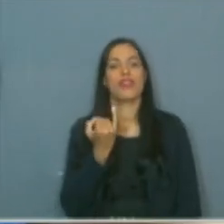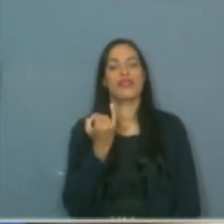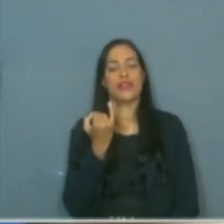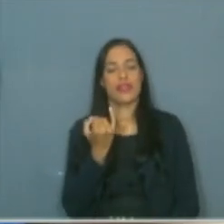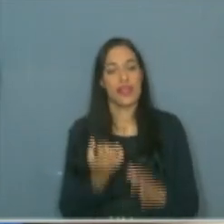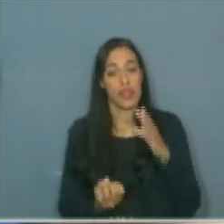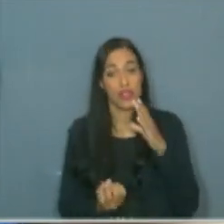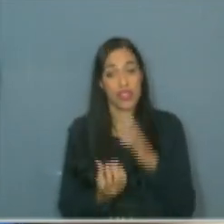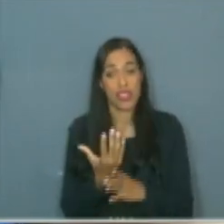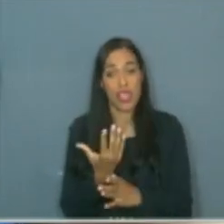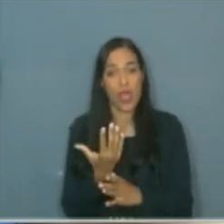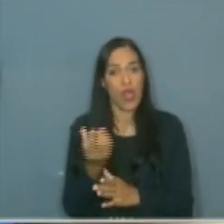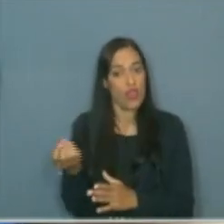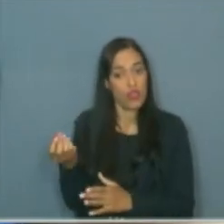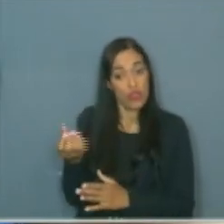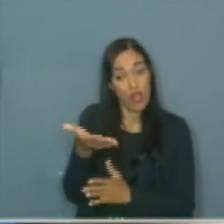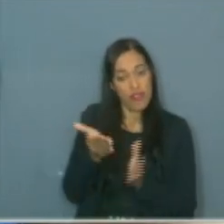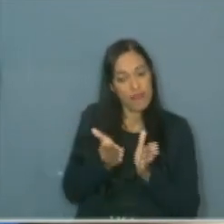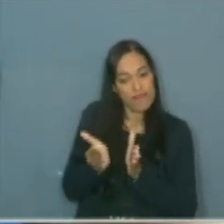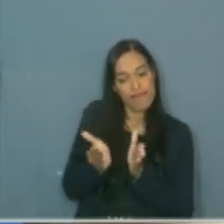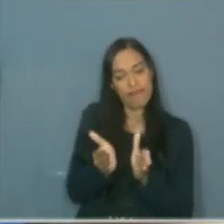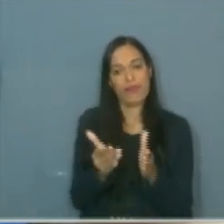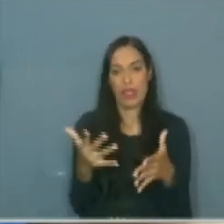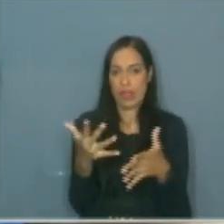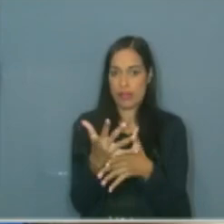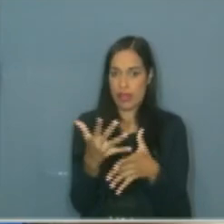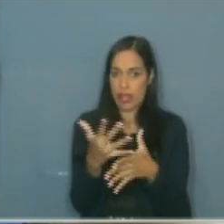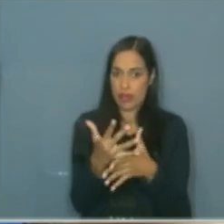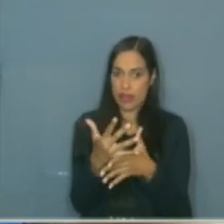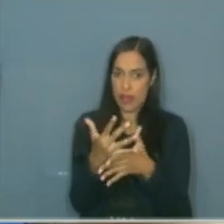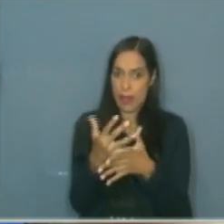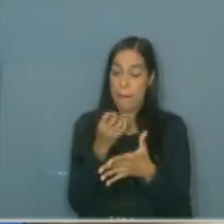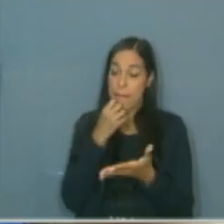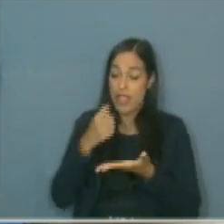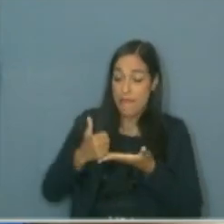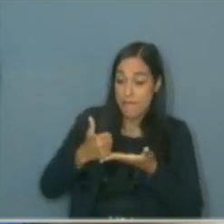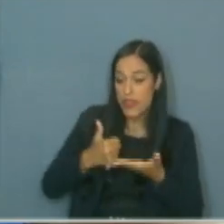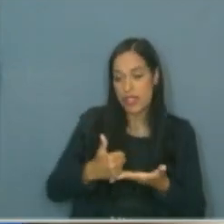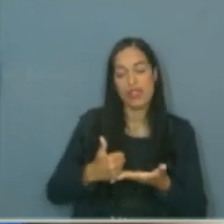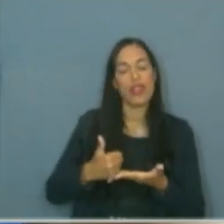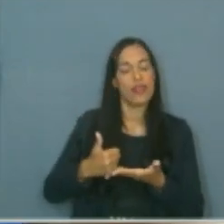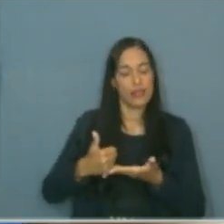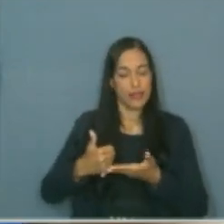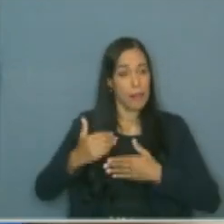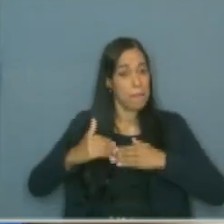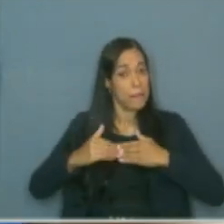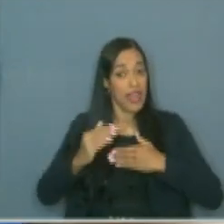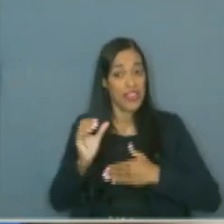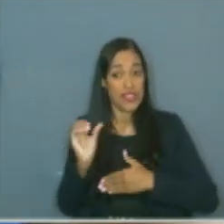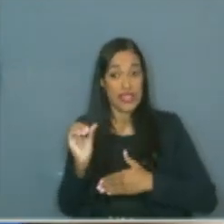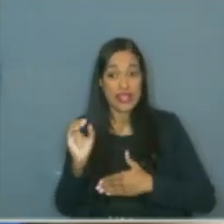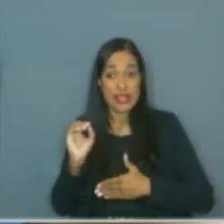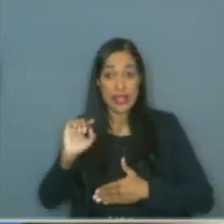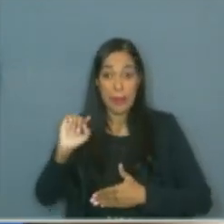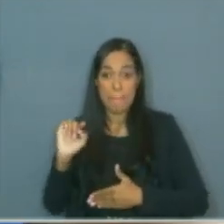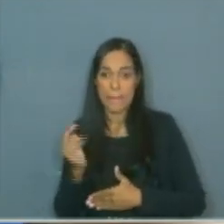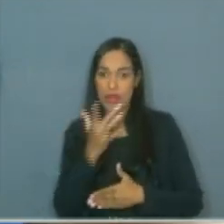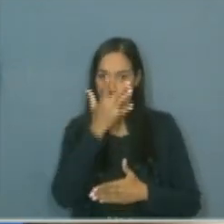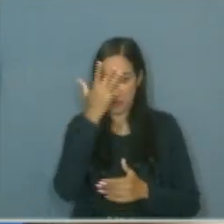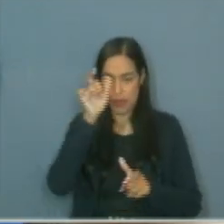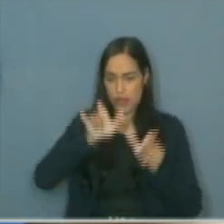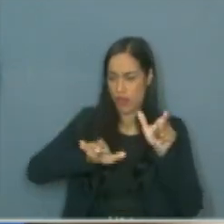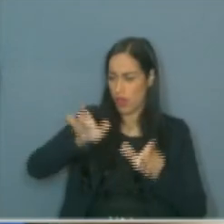uma nova rota na cidade, beneficiando diariamente cerca de 60 mil pessoas, entre